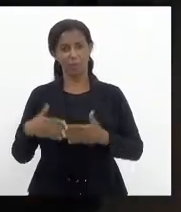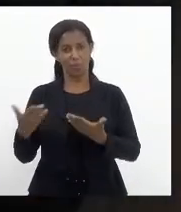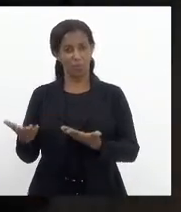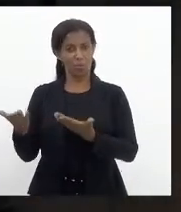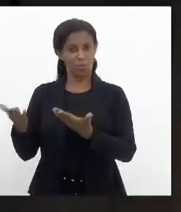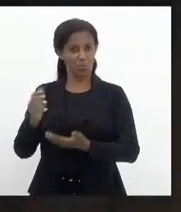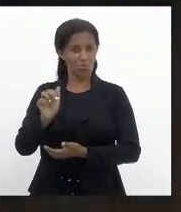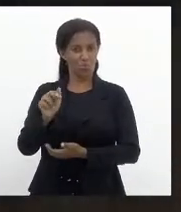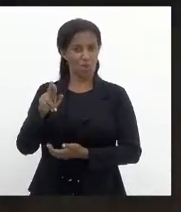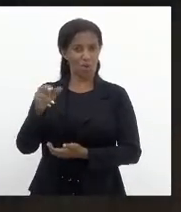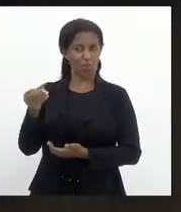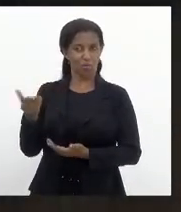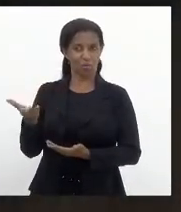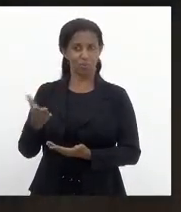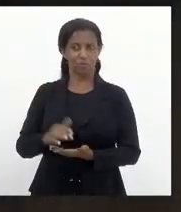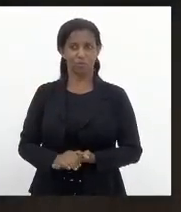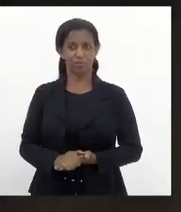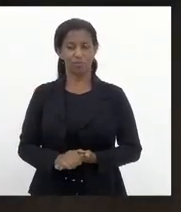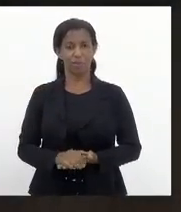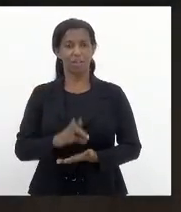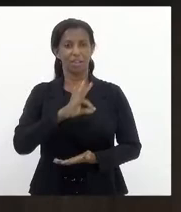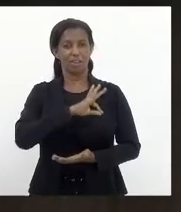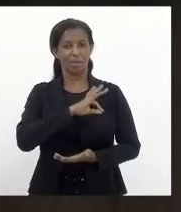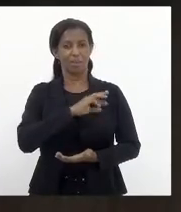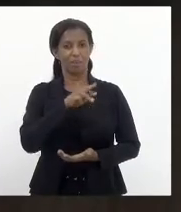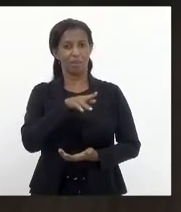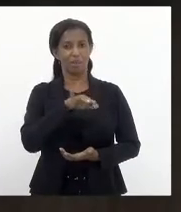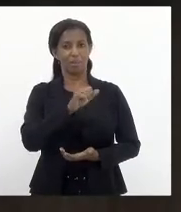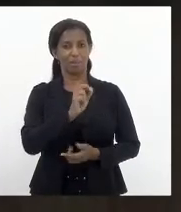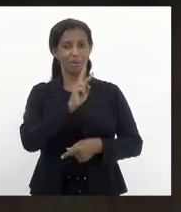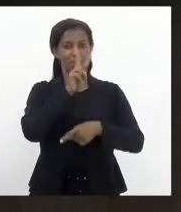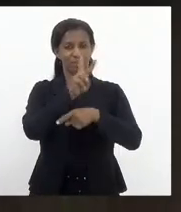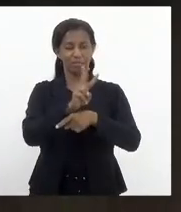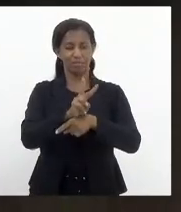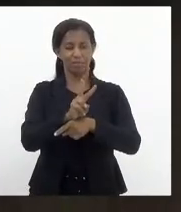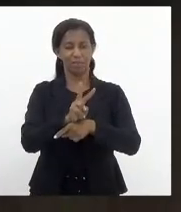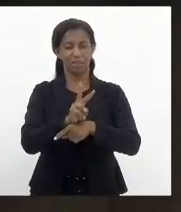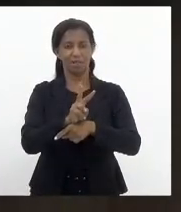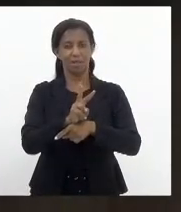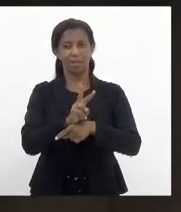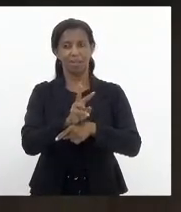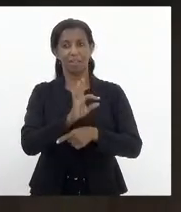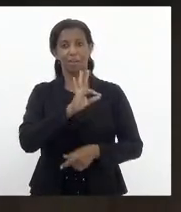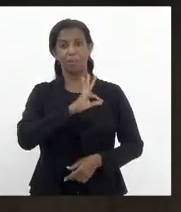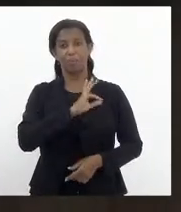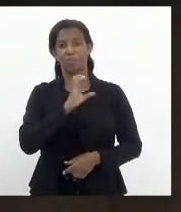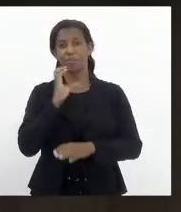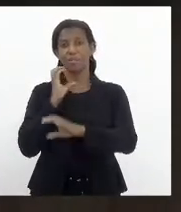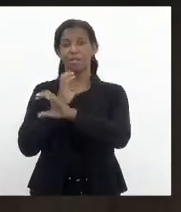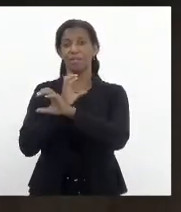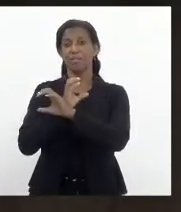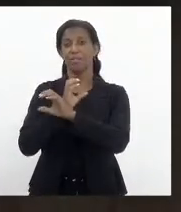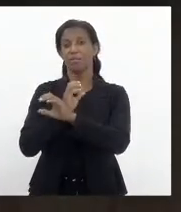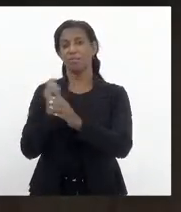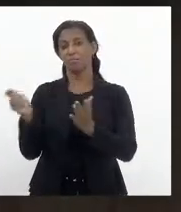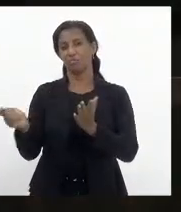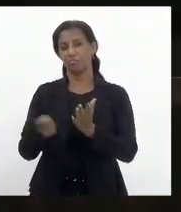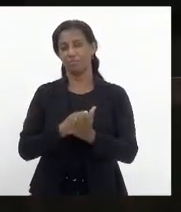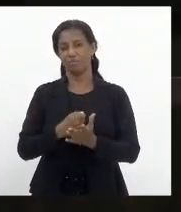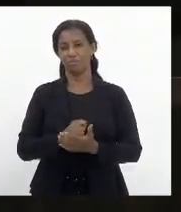coautora do projeto também, deputada Marta Rocha, defensora da Polícia Civil, muito obrigado pela possibilidade de assinar esse projeto junto.